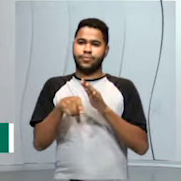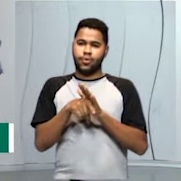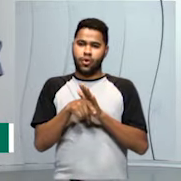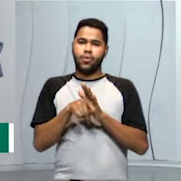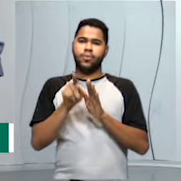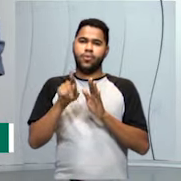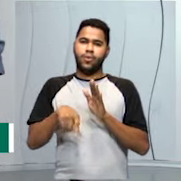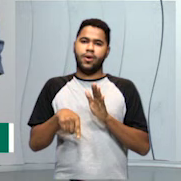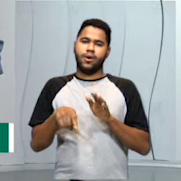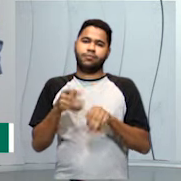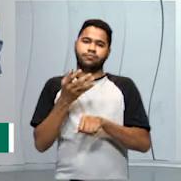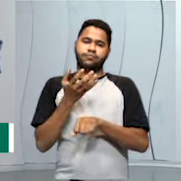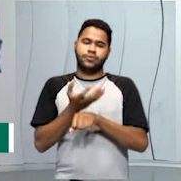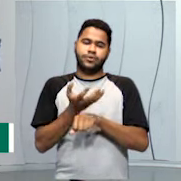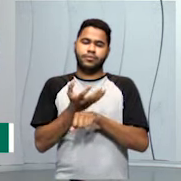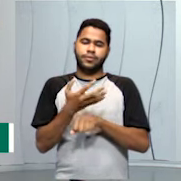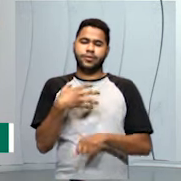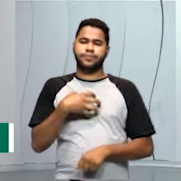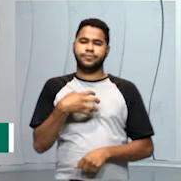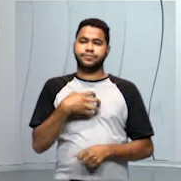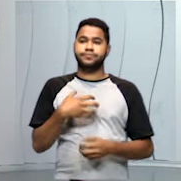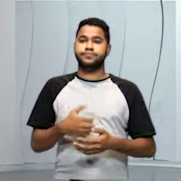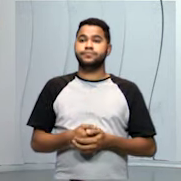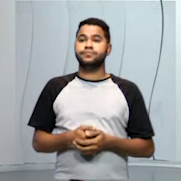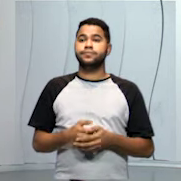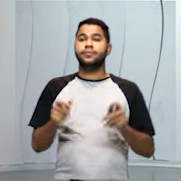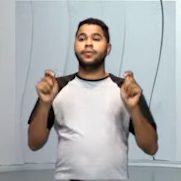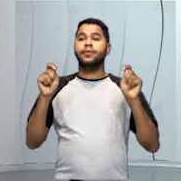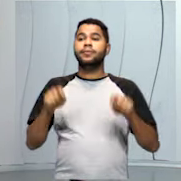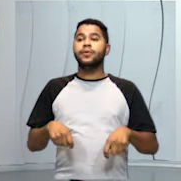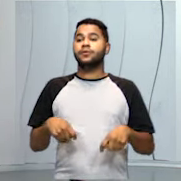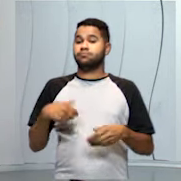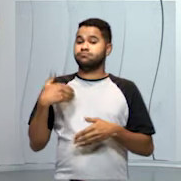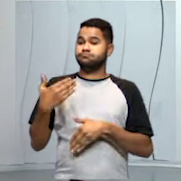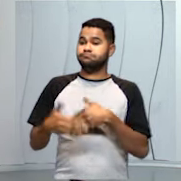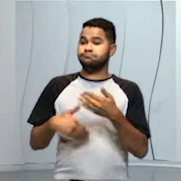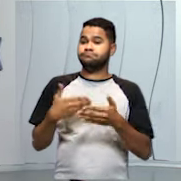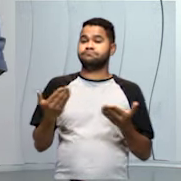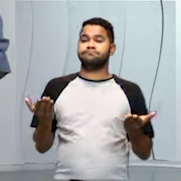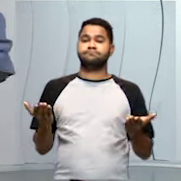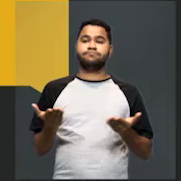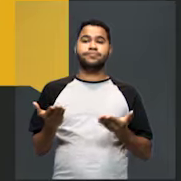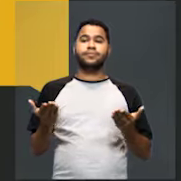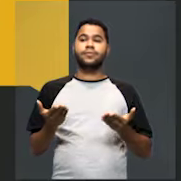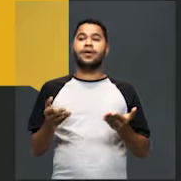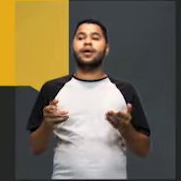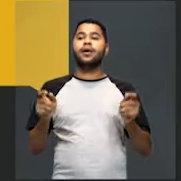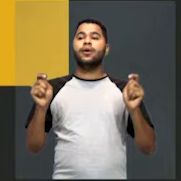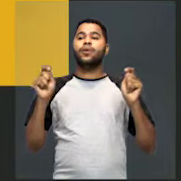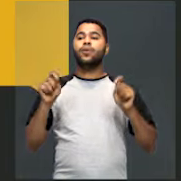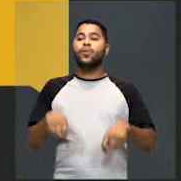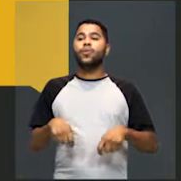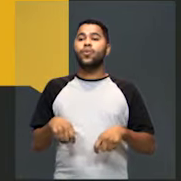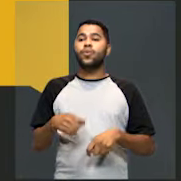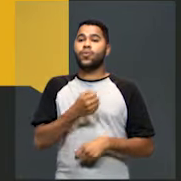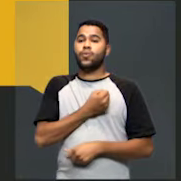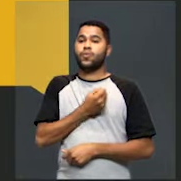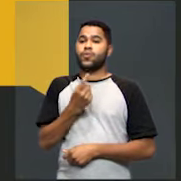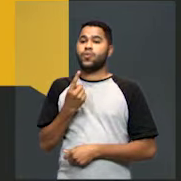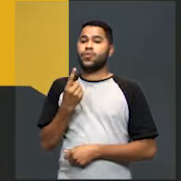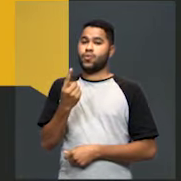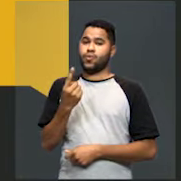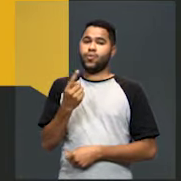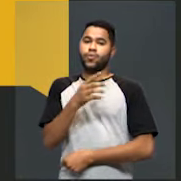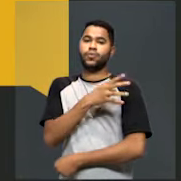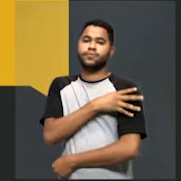Ciências, como eu disse. A habilidade trabalhada nessa aula é a habilidade número 1 do quarto